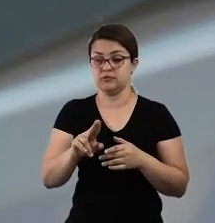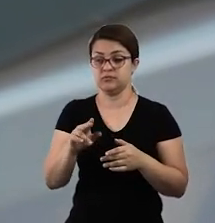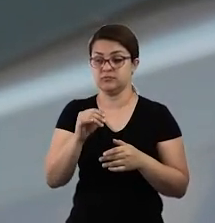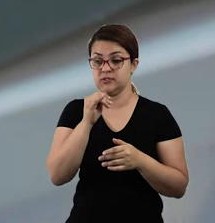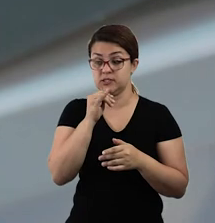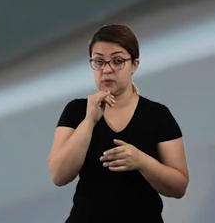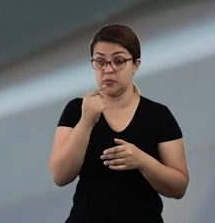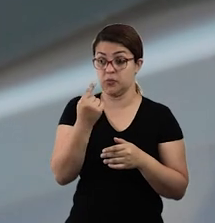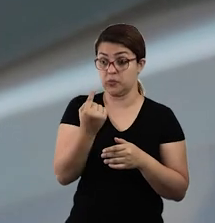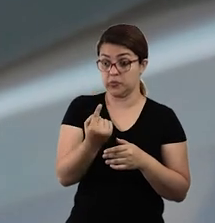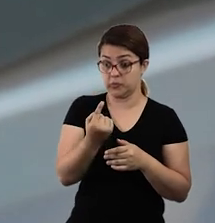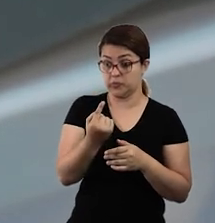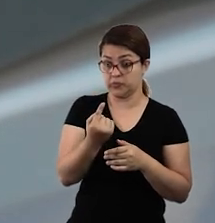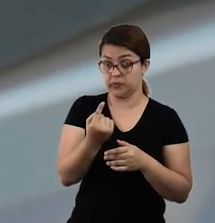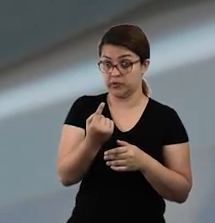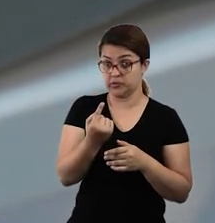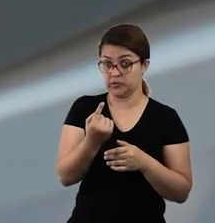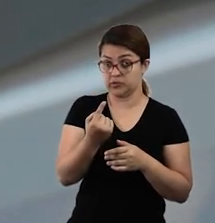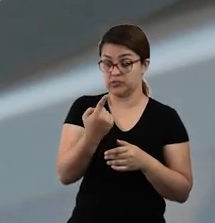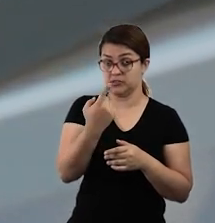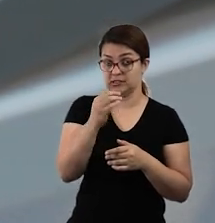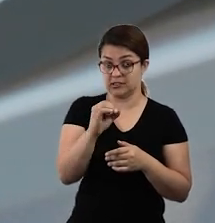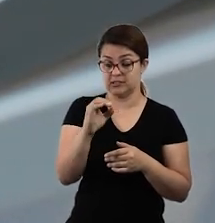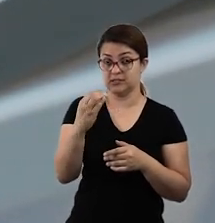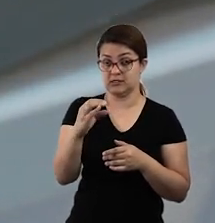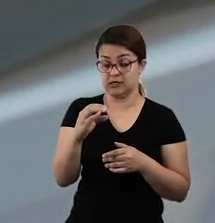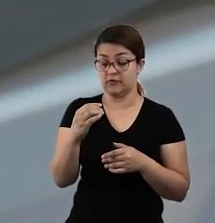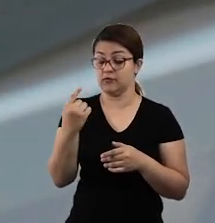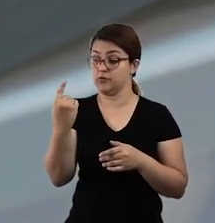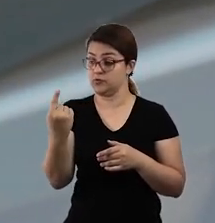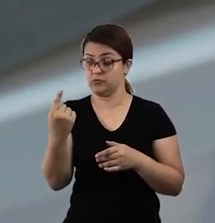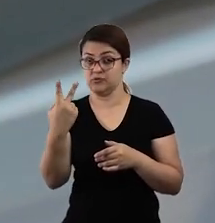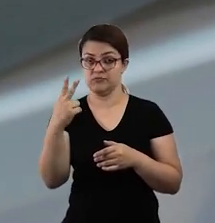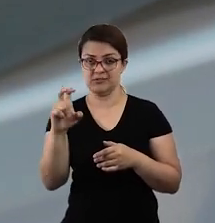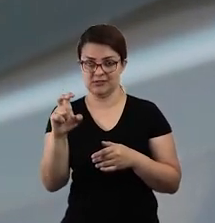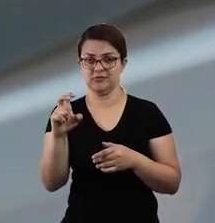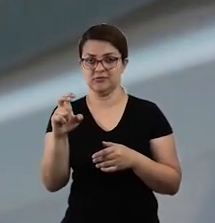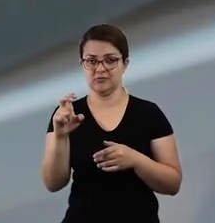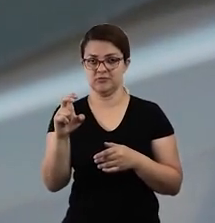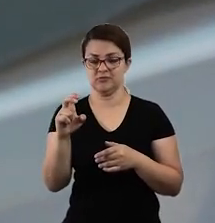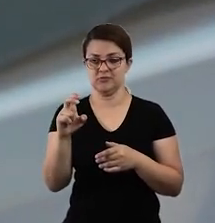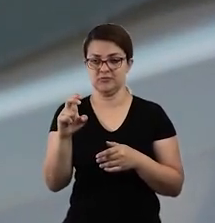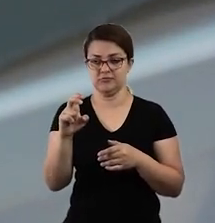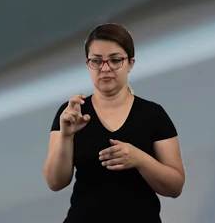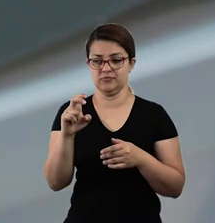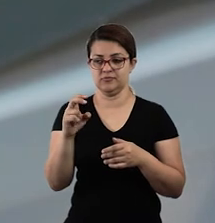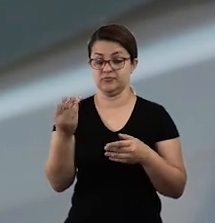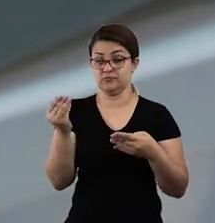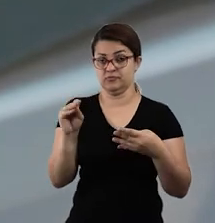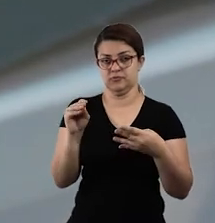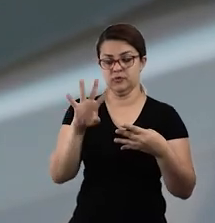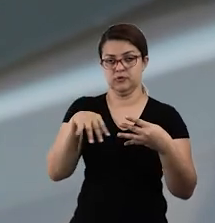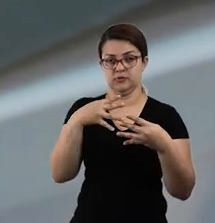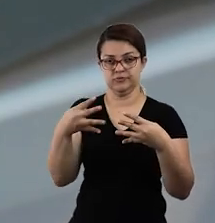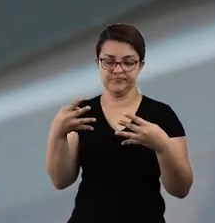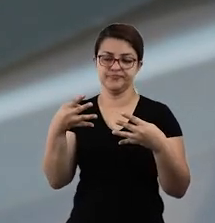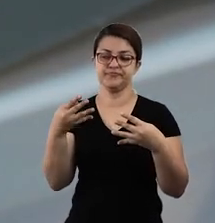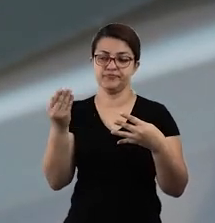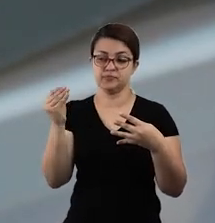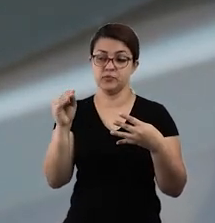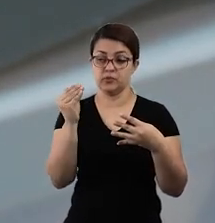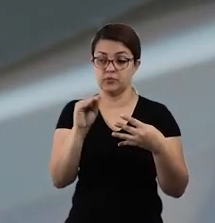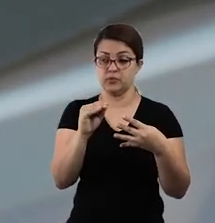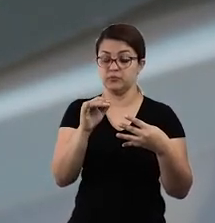eu utilizei uma de 25 e uma de 10, então eu vou colocar o número 1 aqui no quadradinho de 25 e o número 1 no quadradinho de 10.